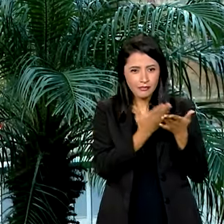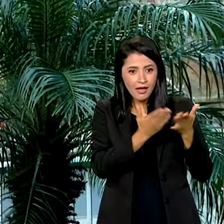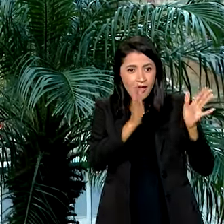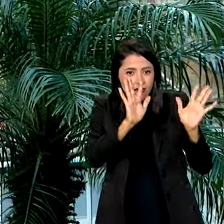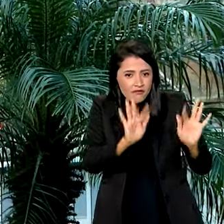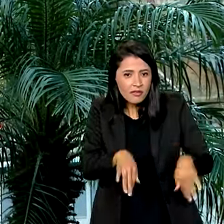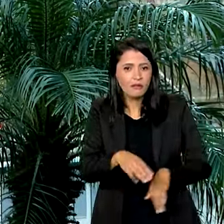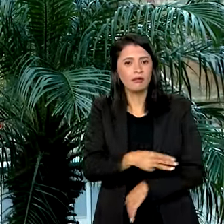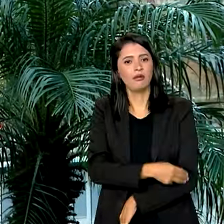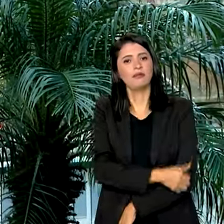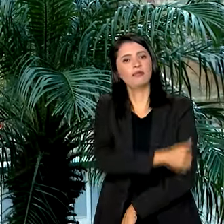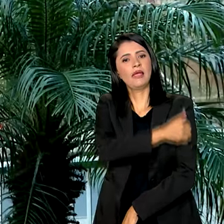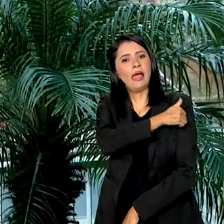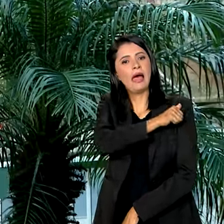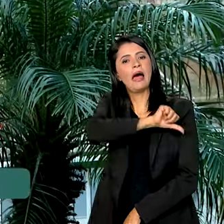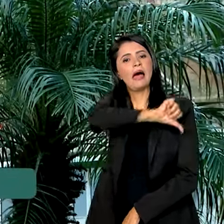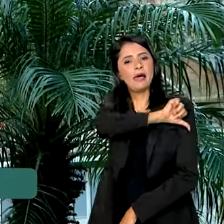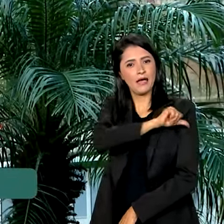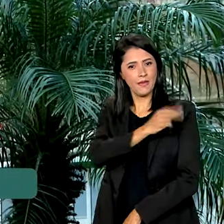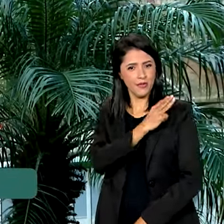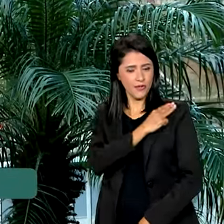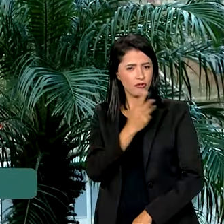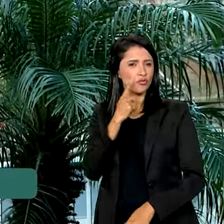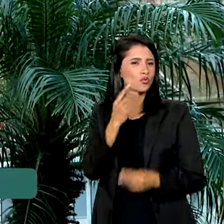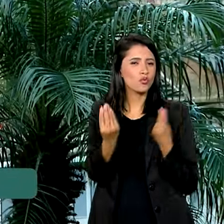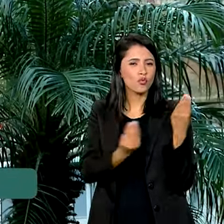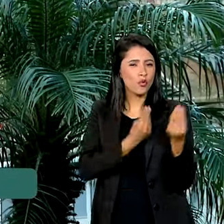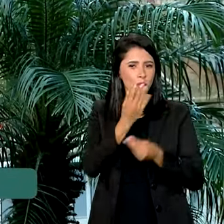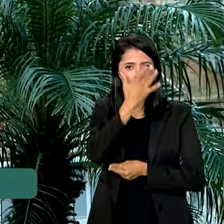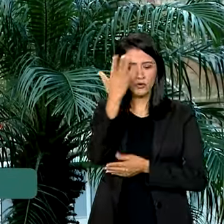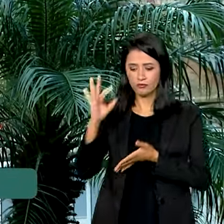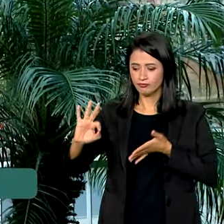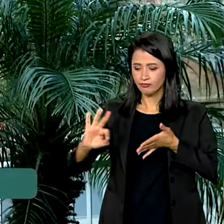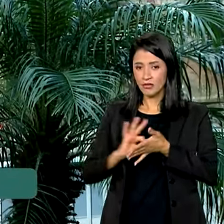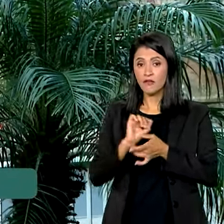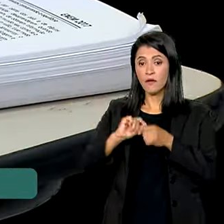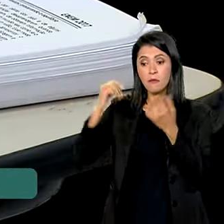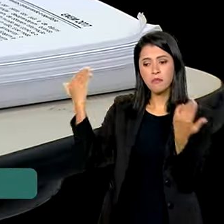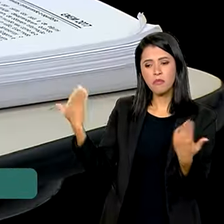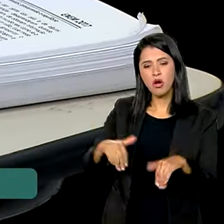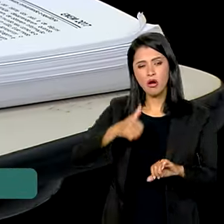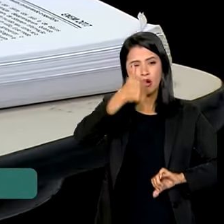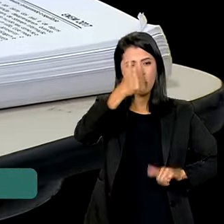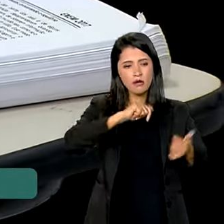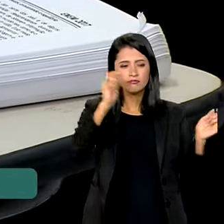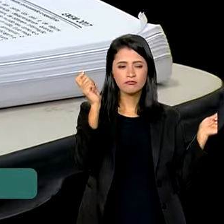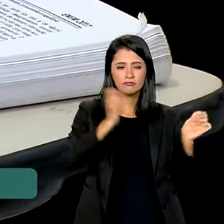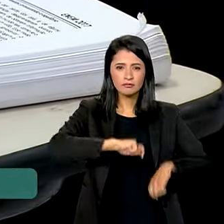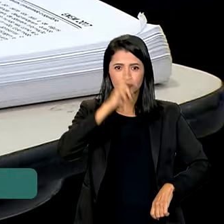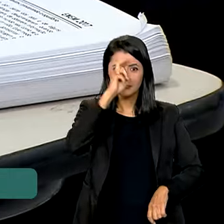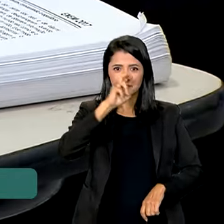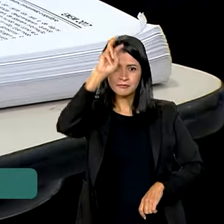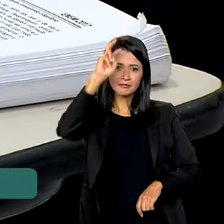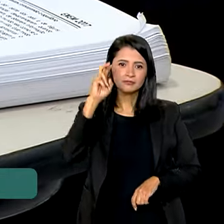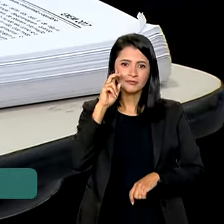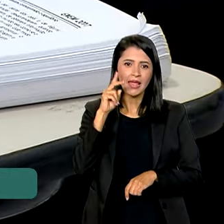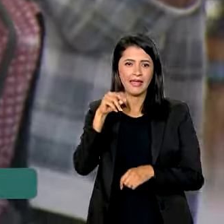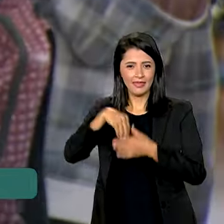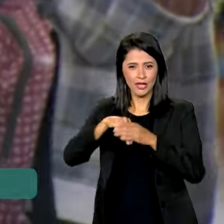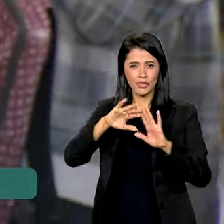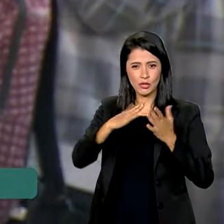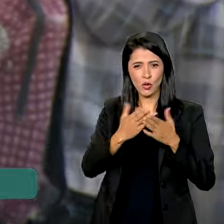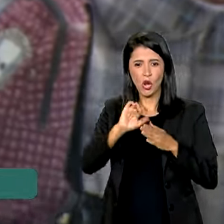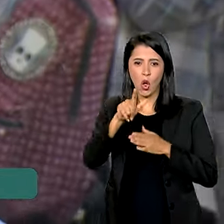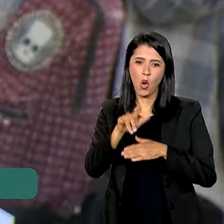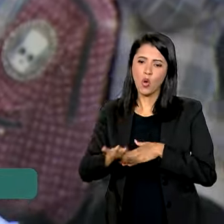os ensinos, fundamental e médio. Funciona assim. Quem se inscreve realiza uma prova que avalia competências e saberes adquiridos na escola